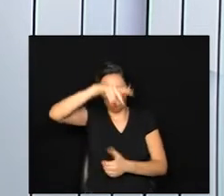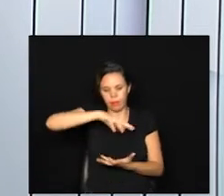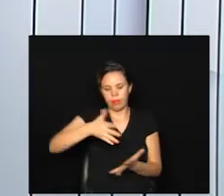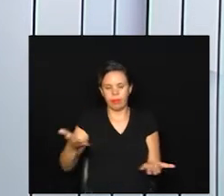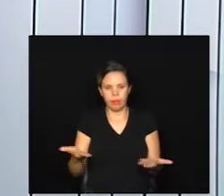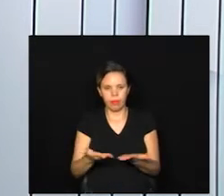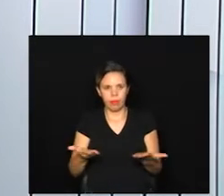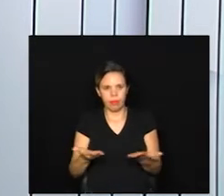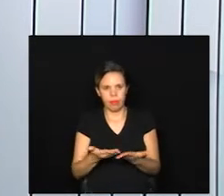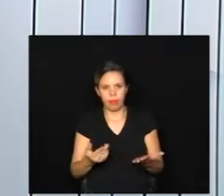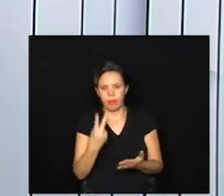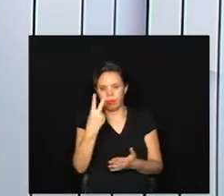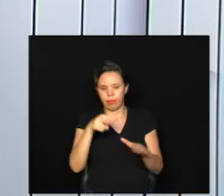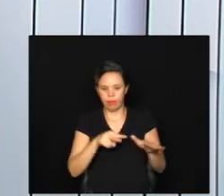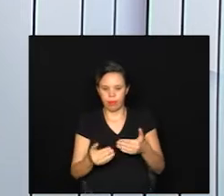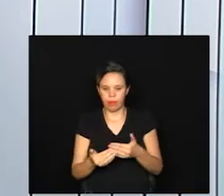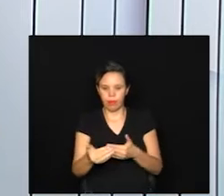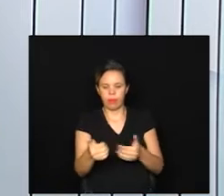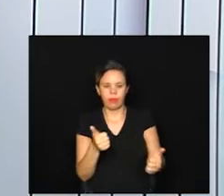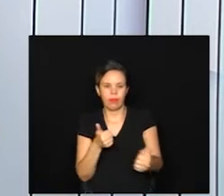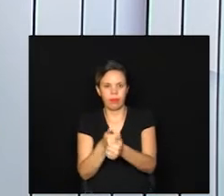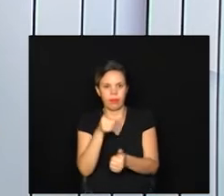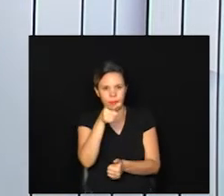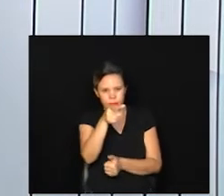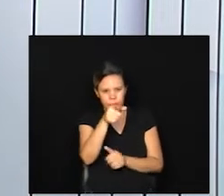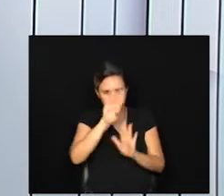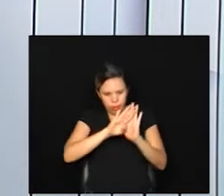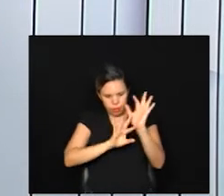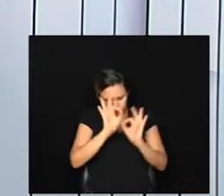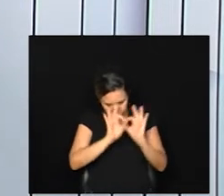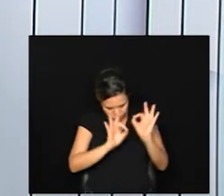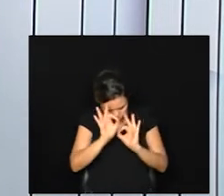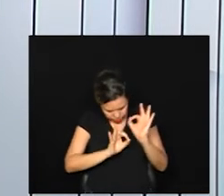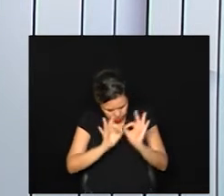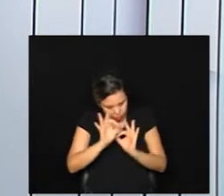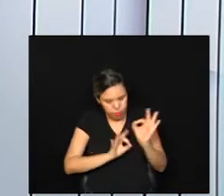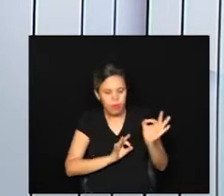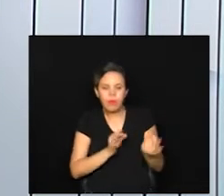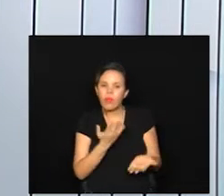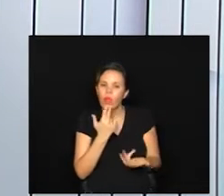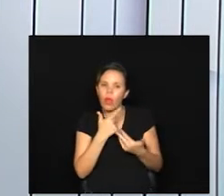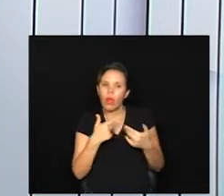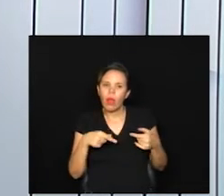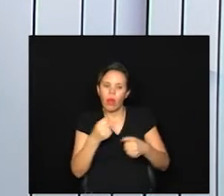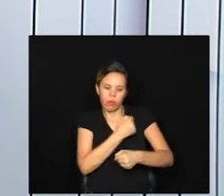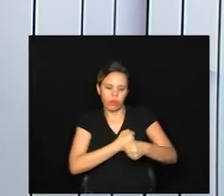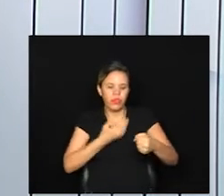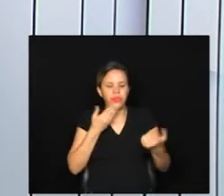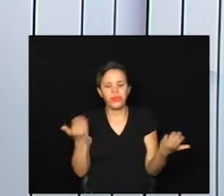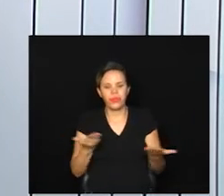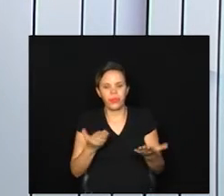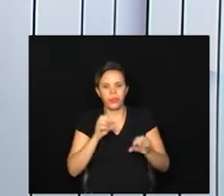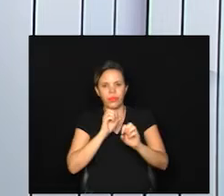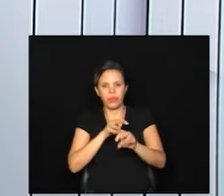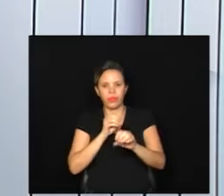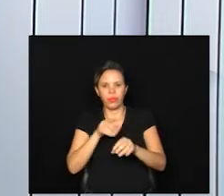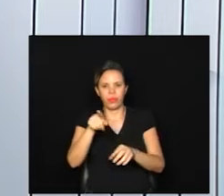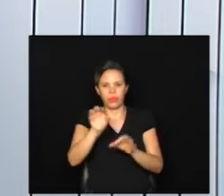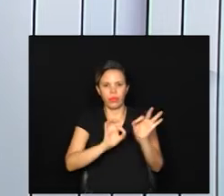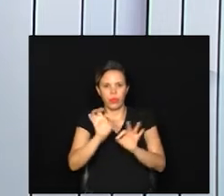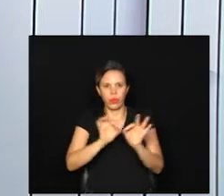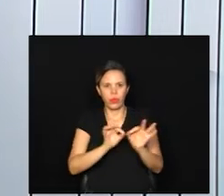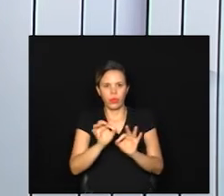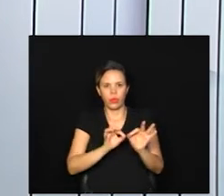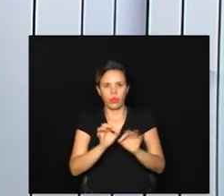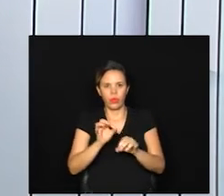menos de duas semanas e pra você se programar se preparar o Cozinha Fácil de hoje ensina você a fazer